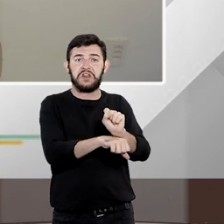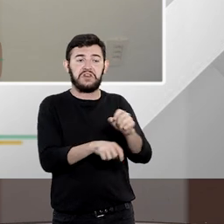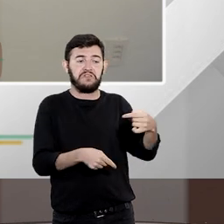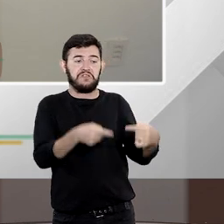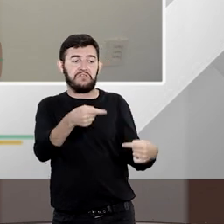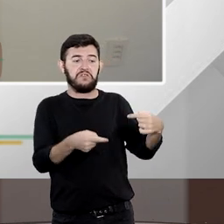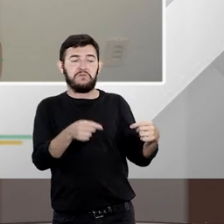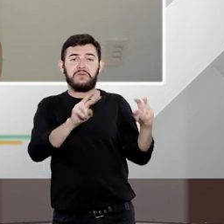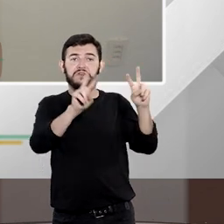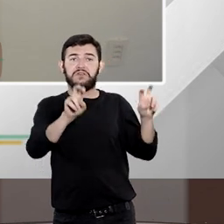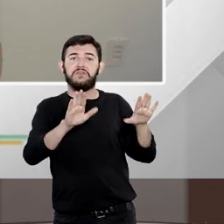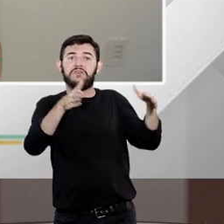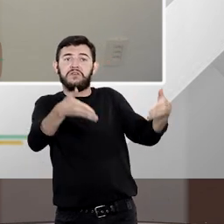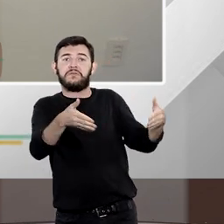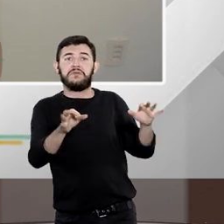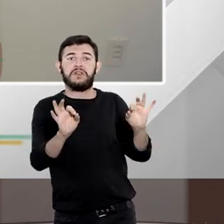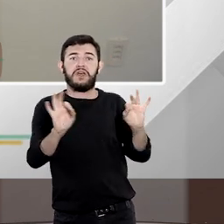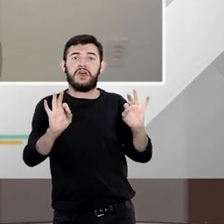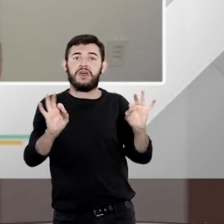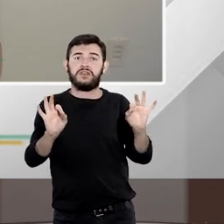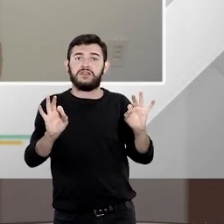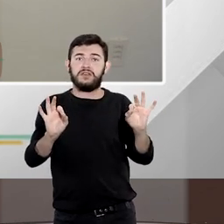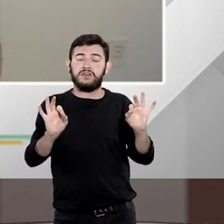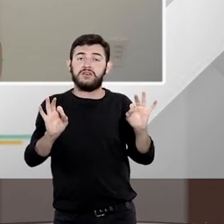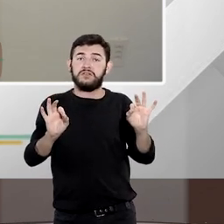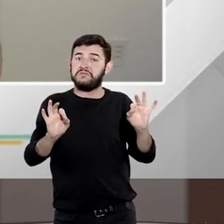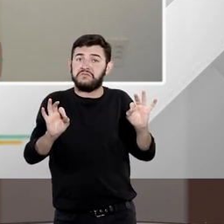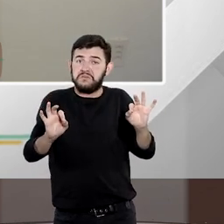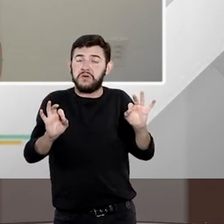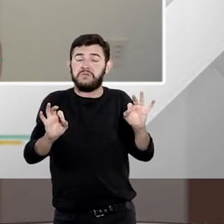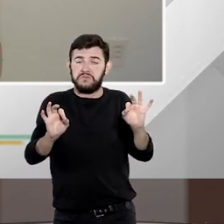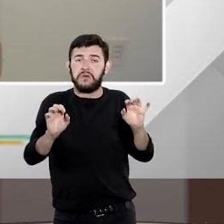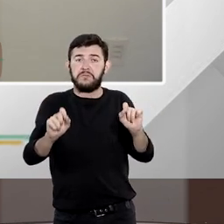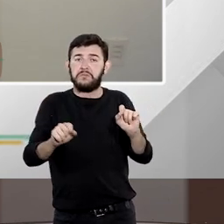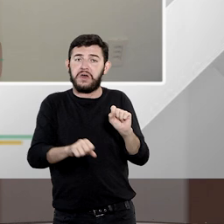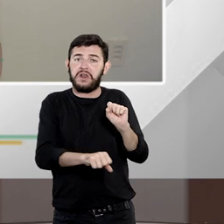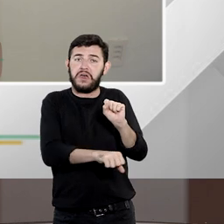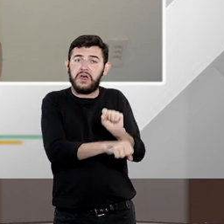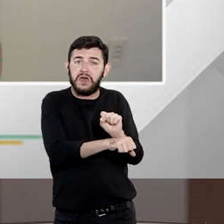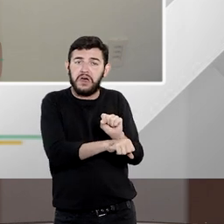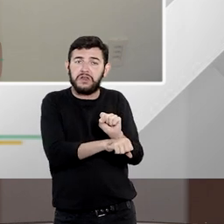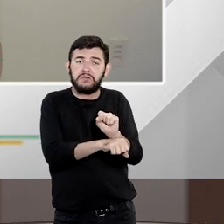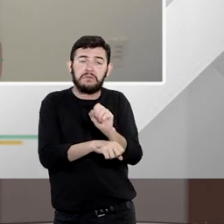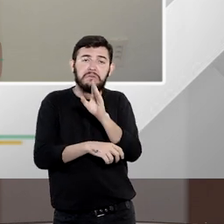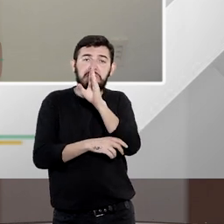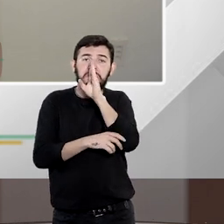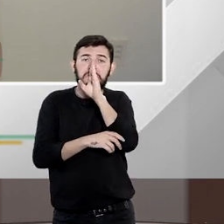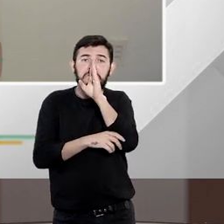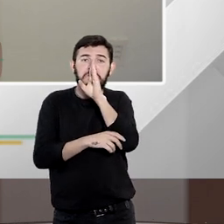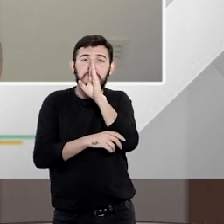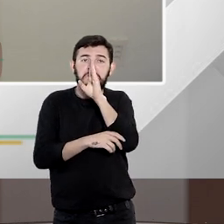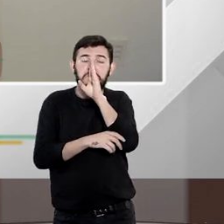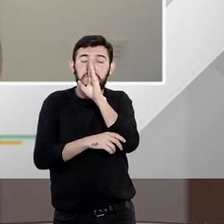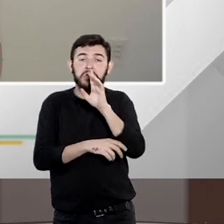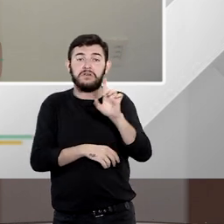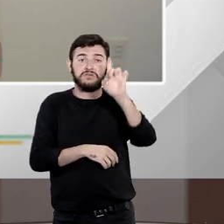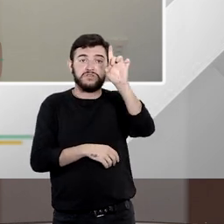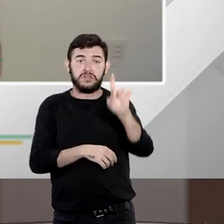continuam paradas e o exercício do direito continua limitado e um caso bem clássico pelo menos em relação